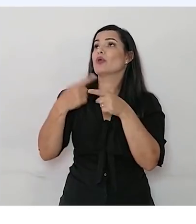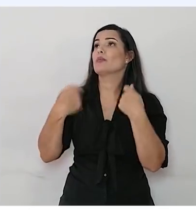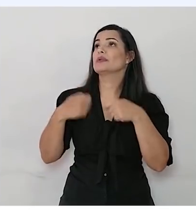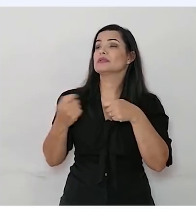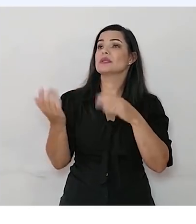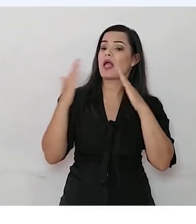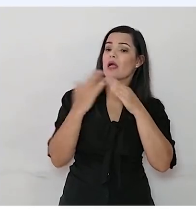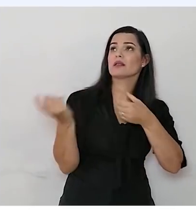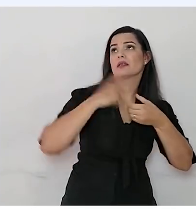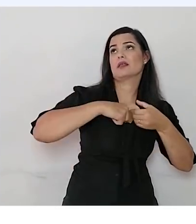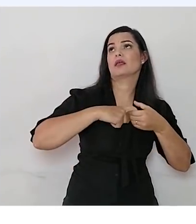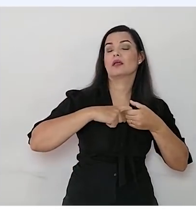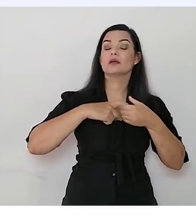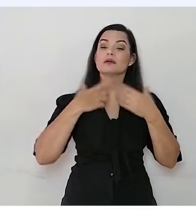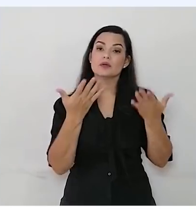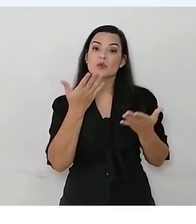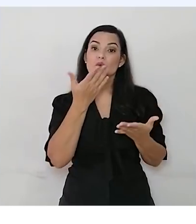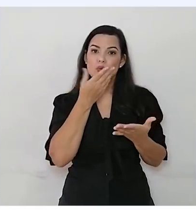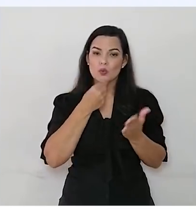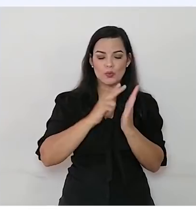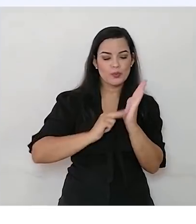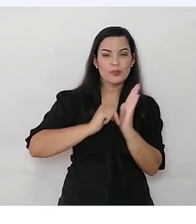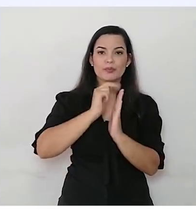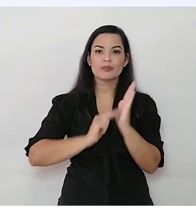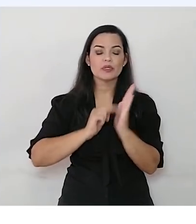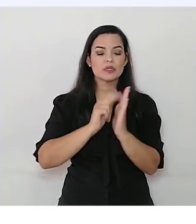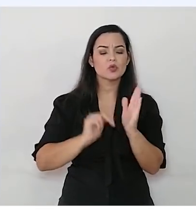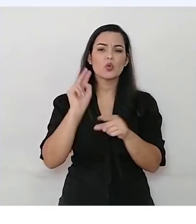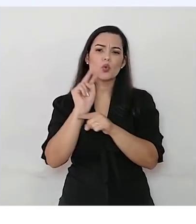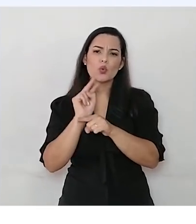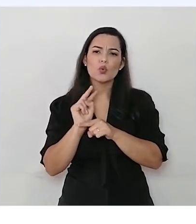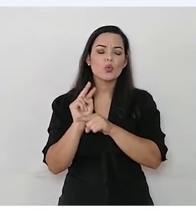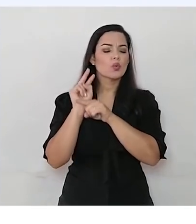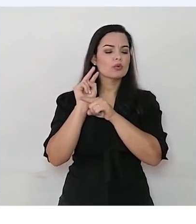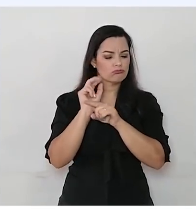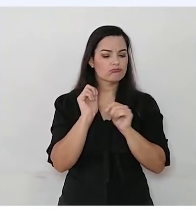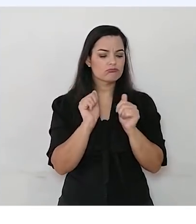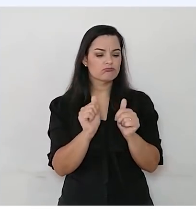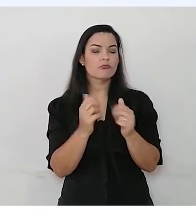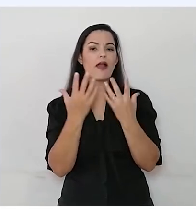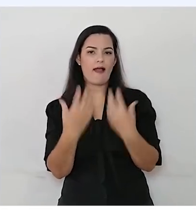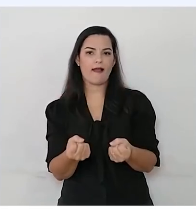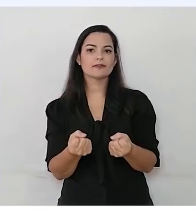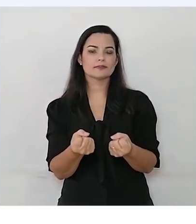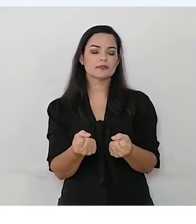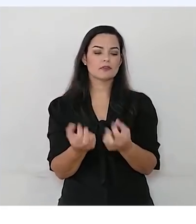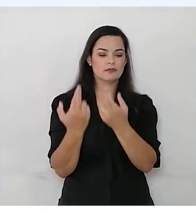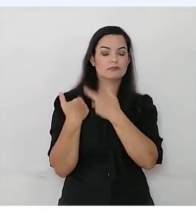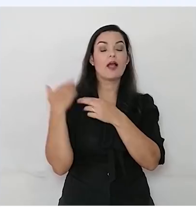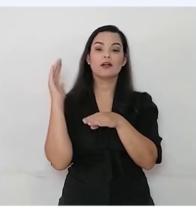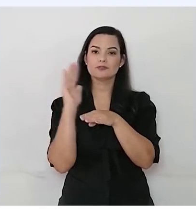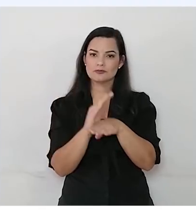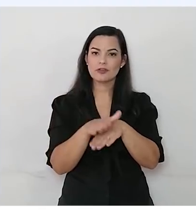E o pintor tão cuidadoso começou a trabalhar. Tinha um sério compromisso a joaninha ajudar.